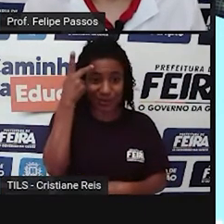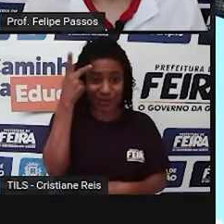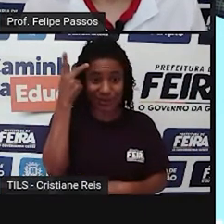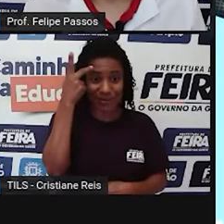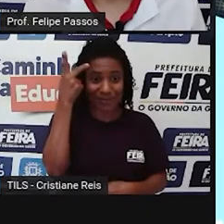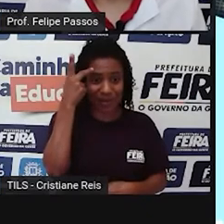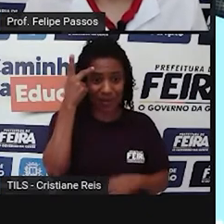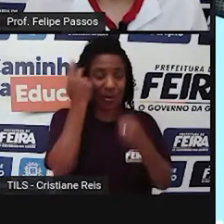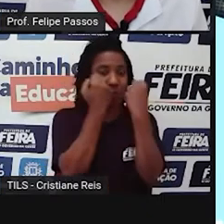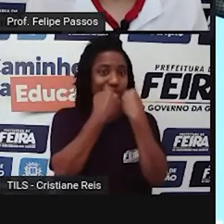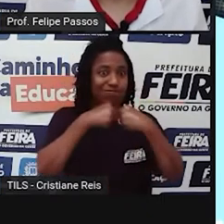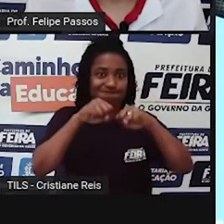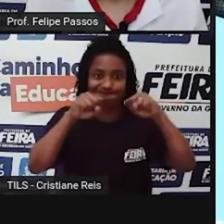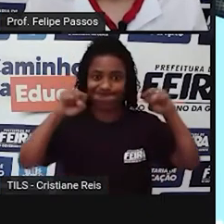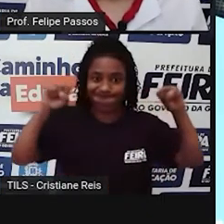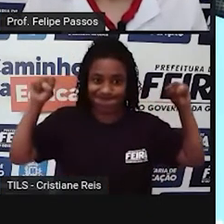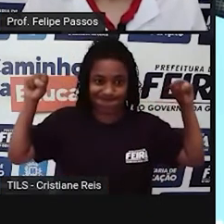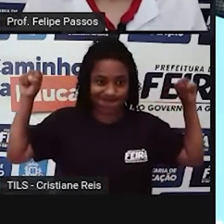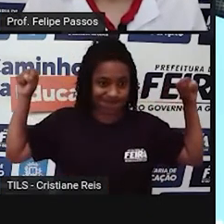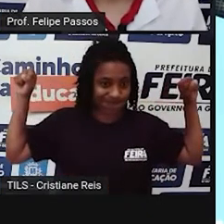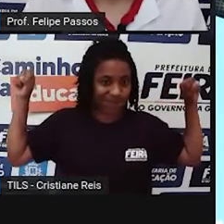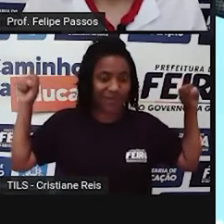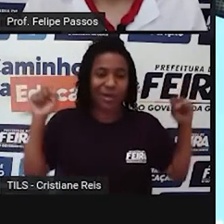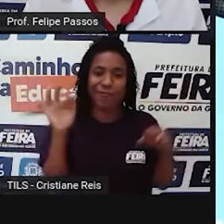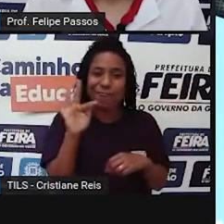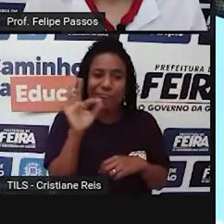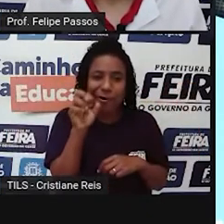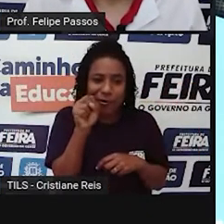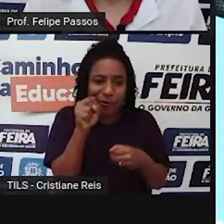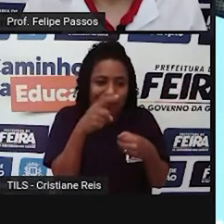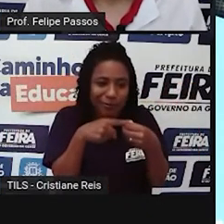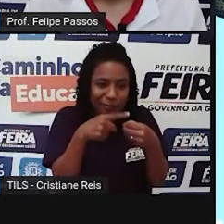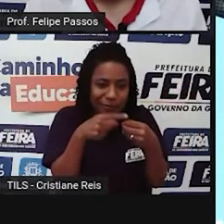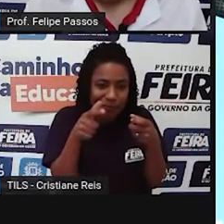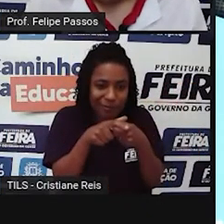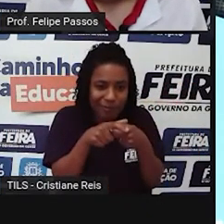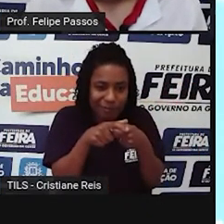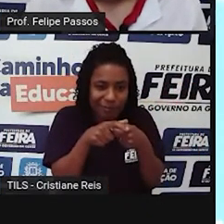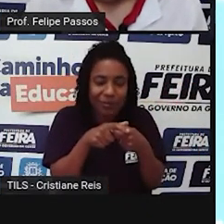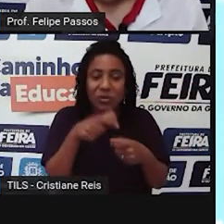Comparado à Feira de Santana, né, a gente é bem pequenininha, nossa cidade.